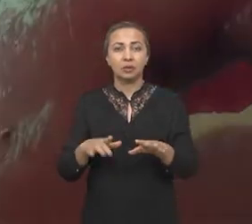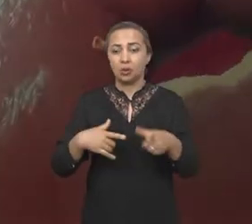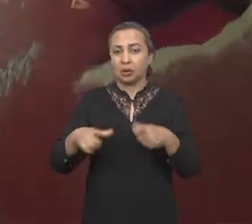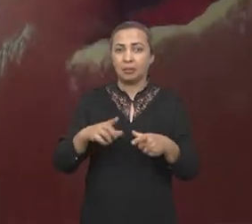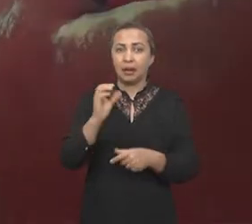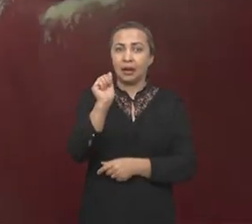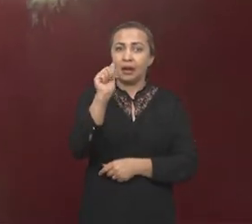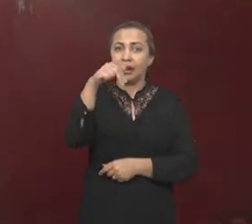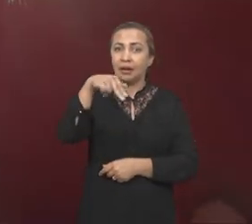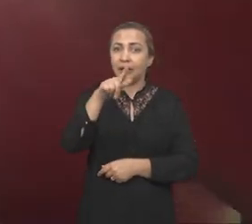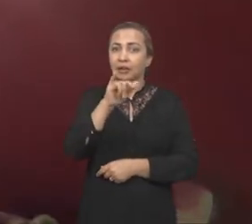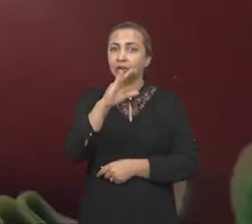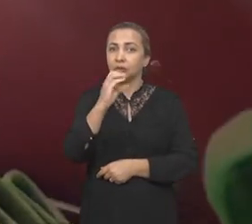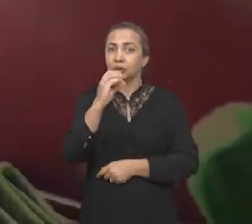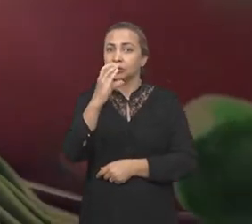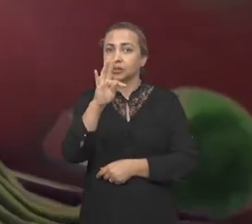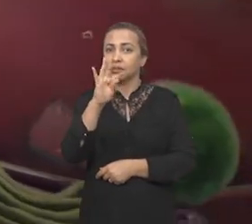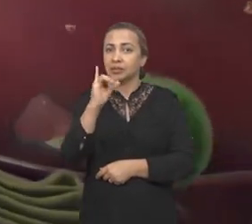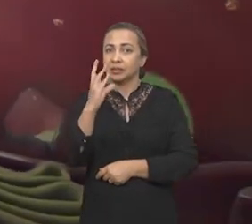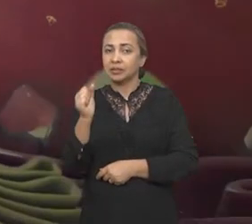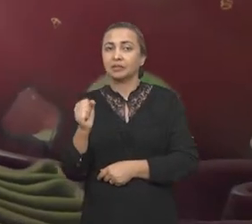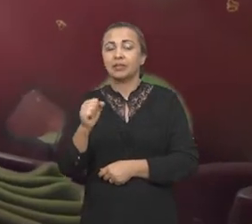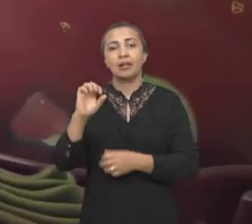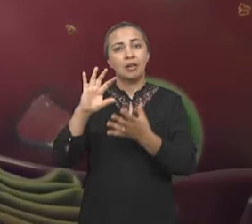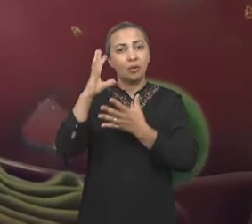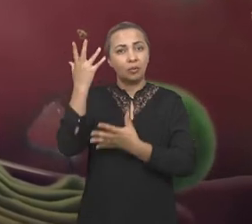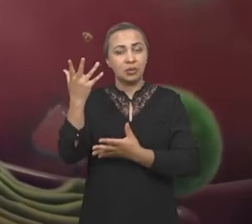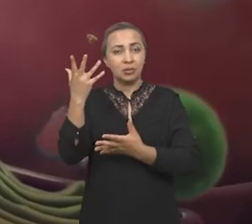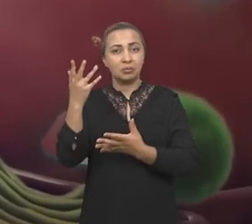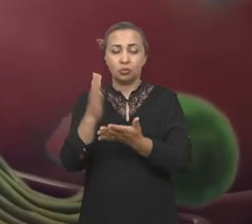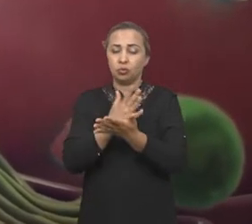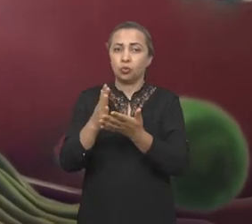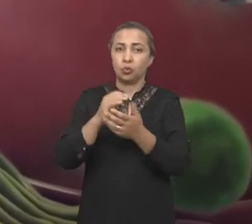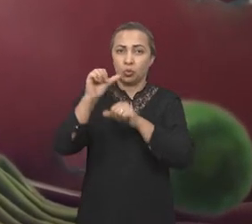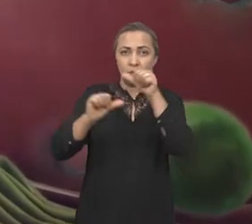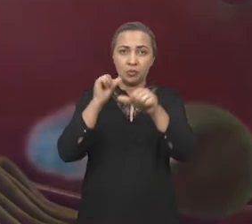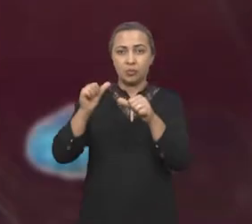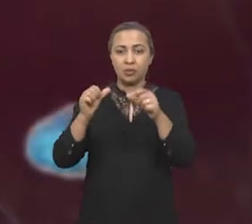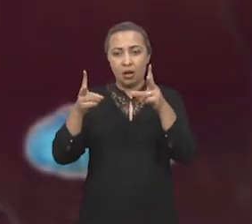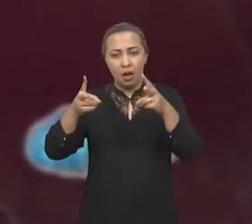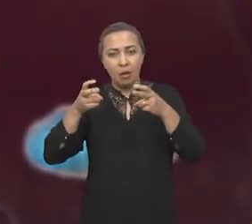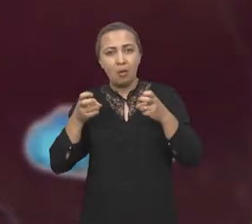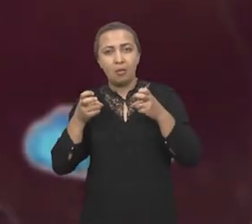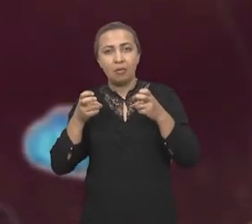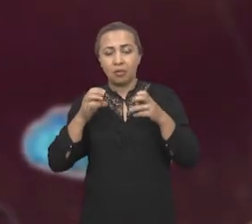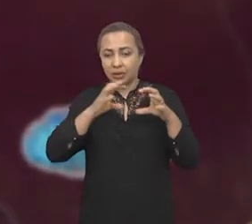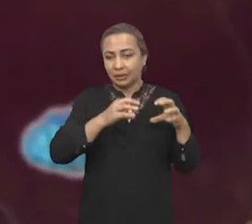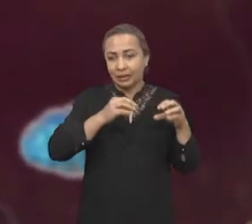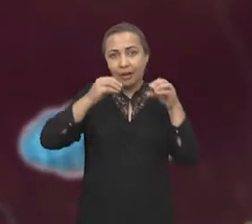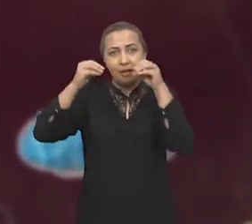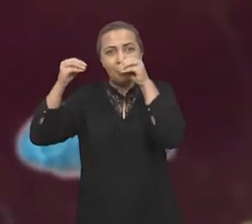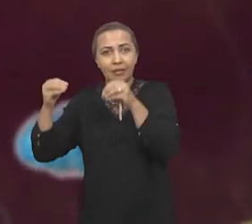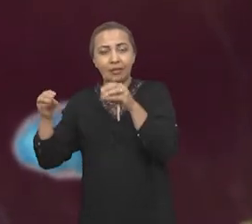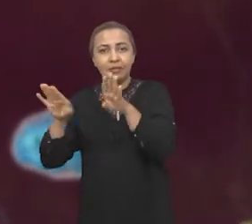exemplo, da angiotensina, que é um das consequências da atividade desse receptor, isso leva a uma